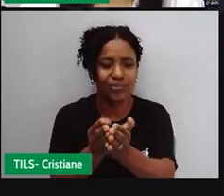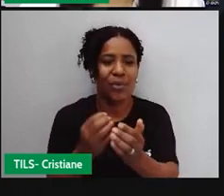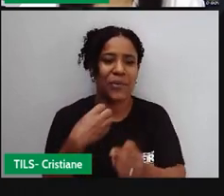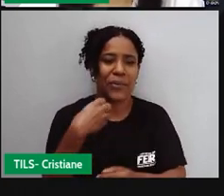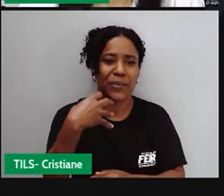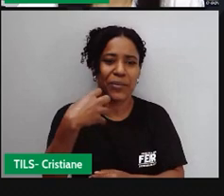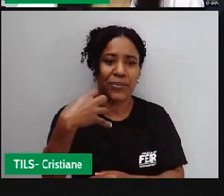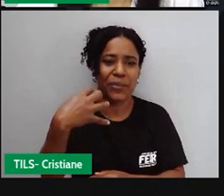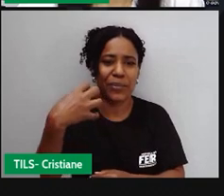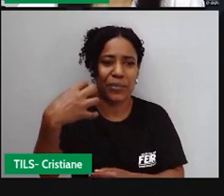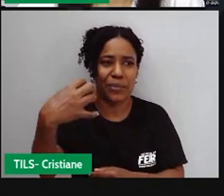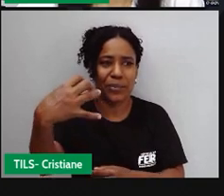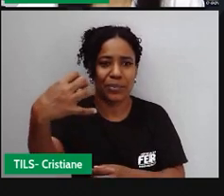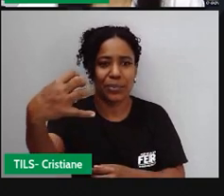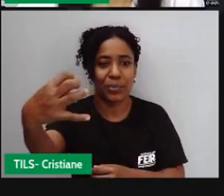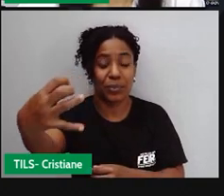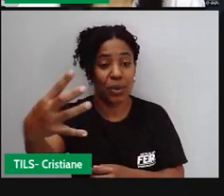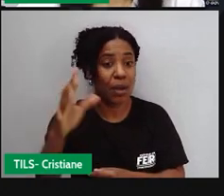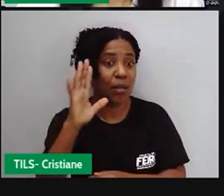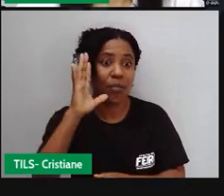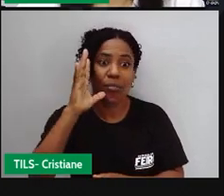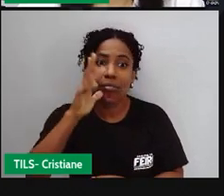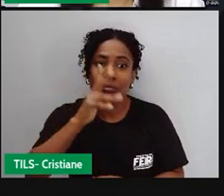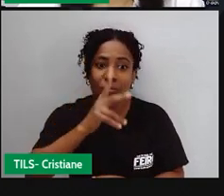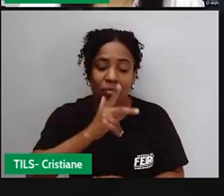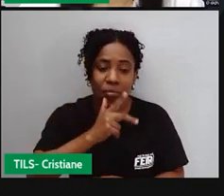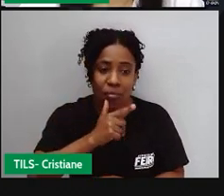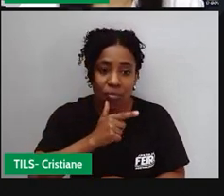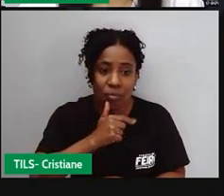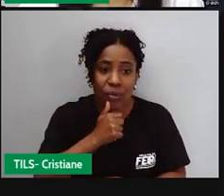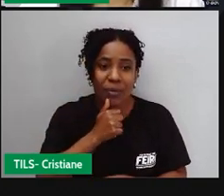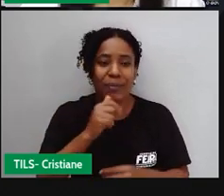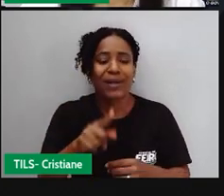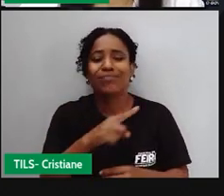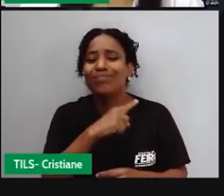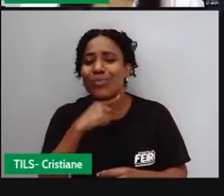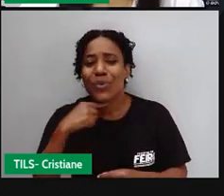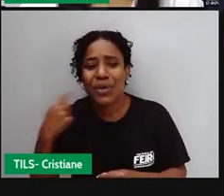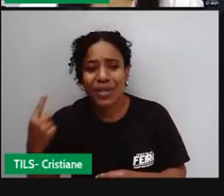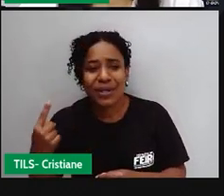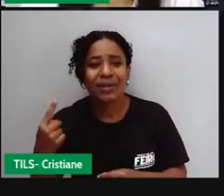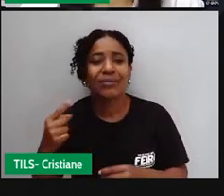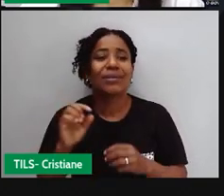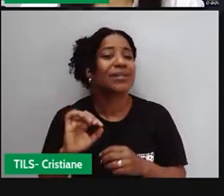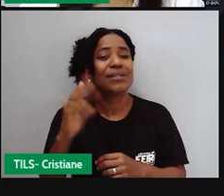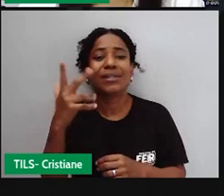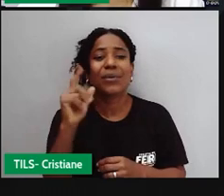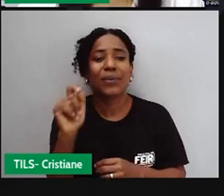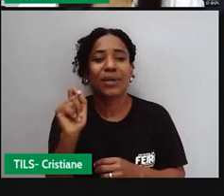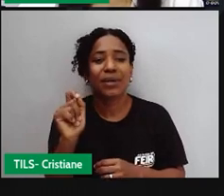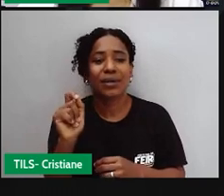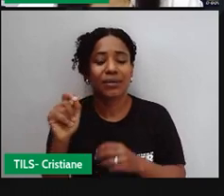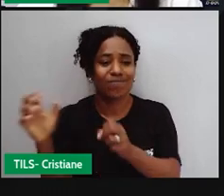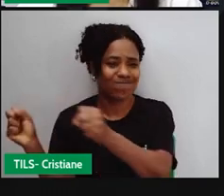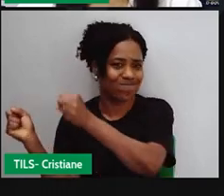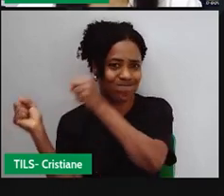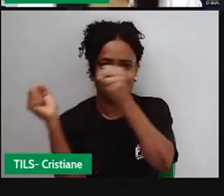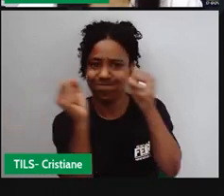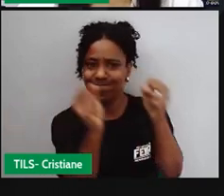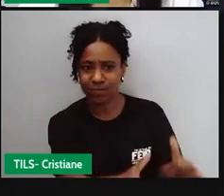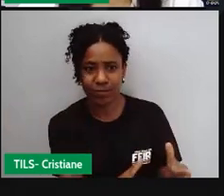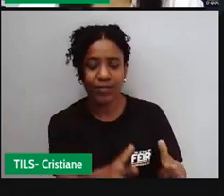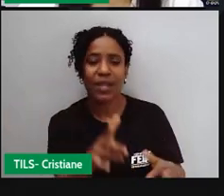adoeciam dentro dos navios, porque eles não tinham condições de higiene, de alimentação. Eram, na verdade,